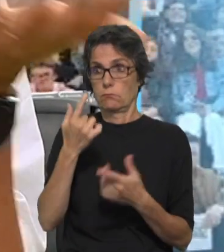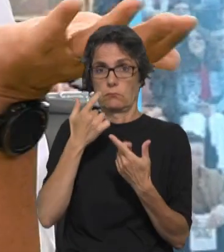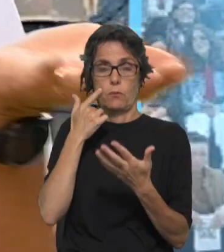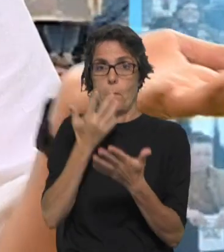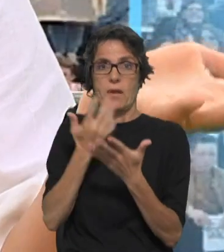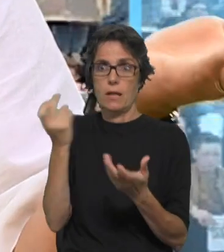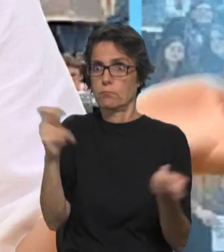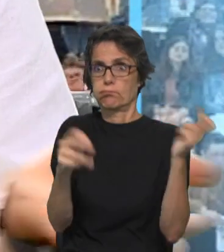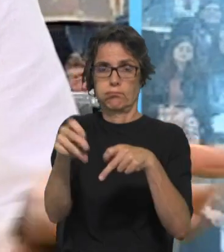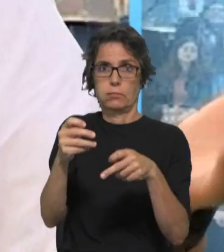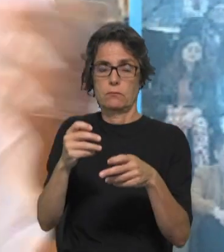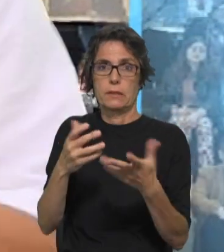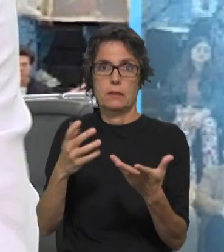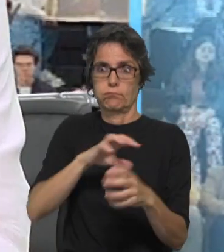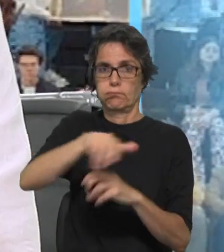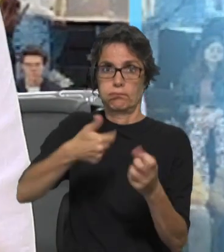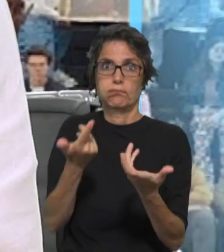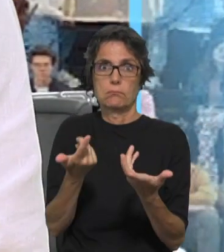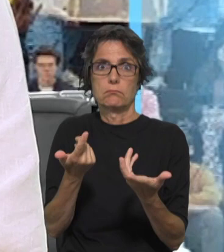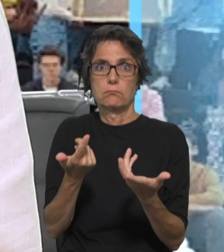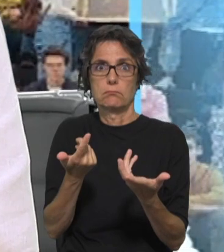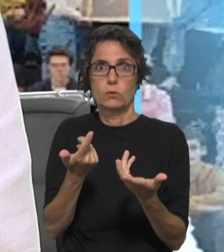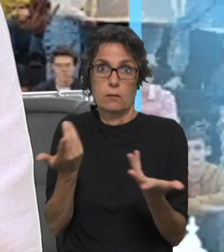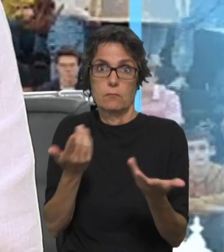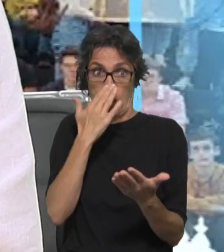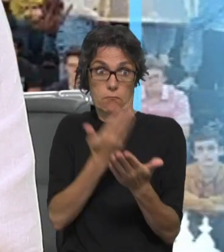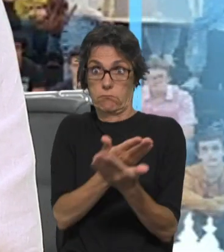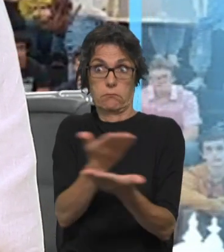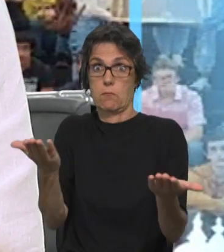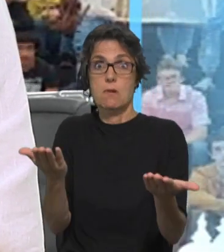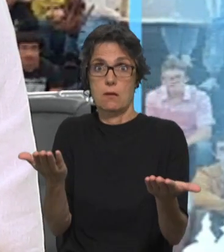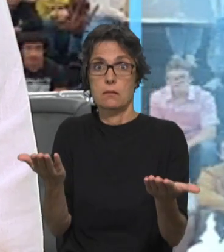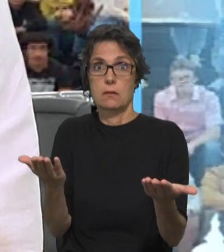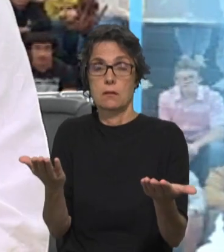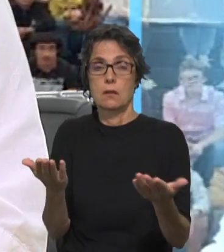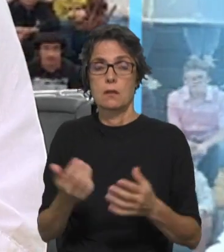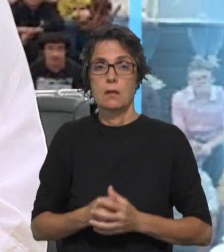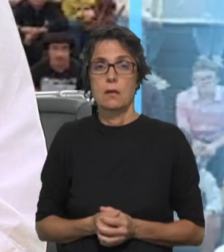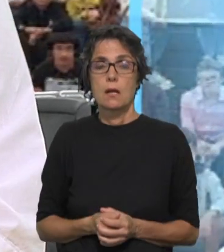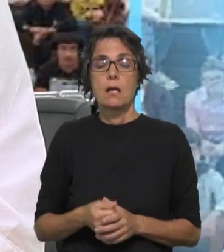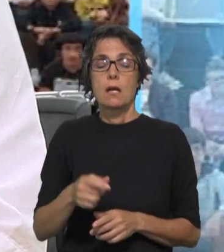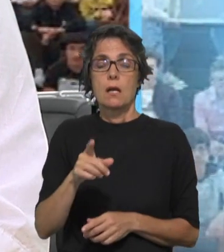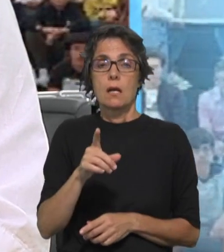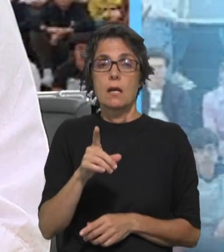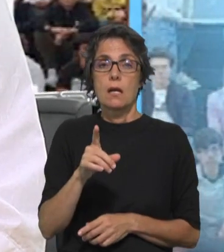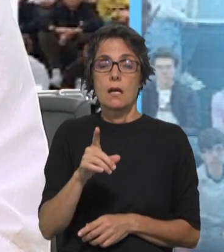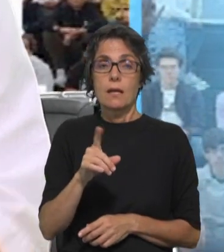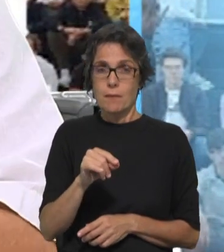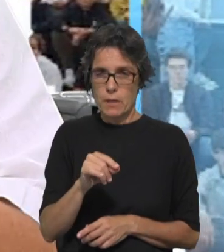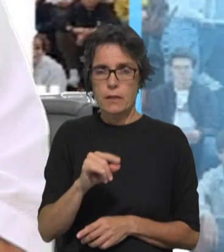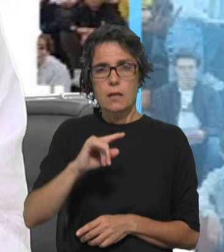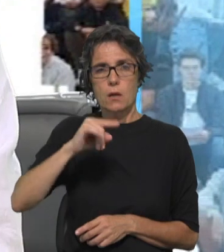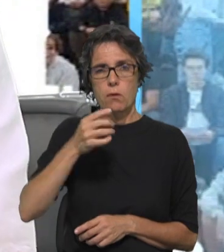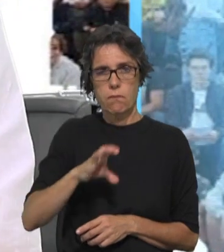A palavra é dura, mas acho que traduz bem o que vamos vendo. Não só nesses aspectos, mas noutros